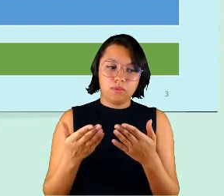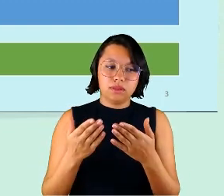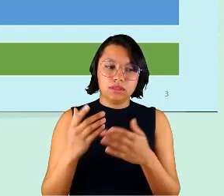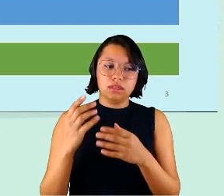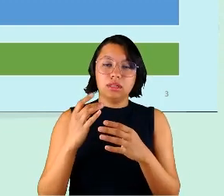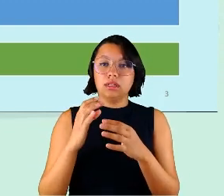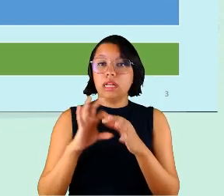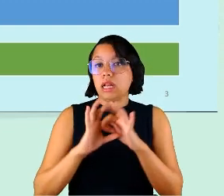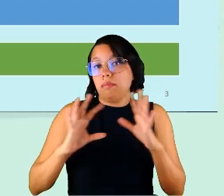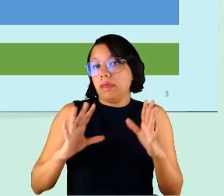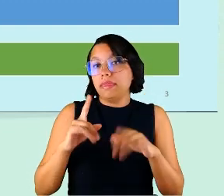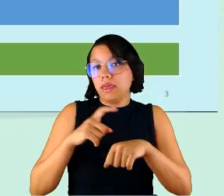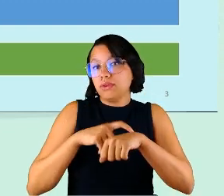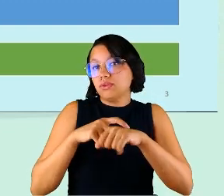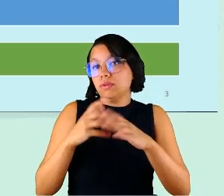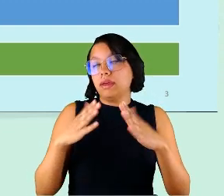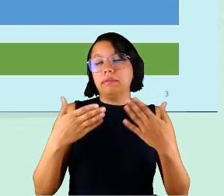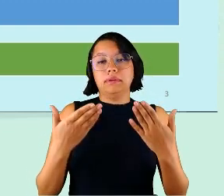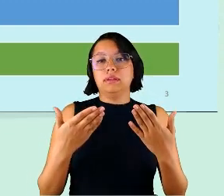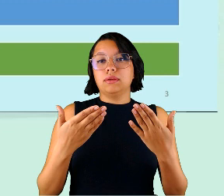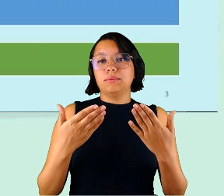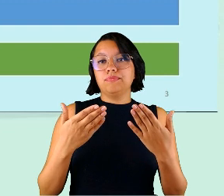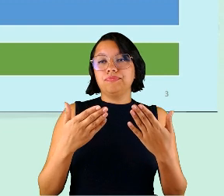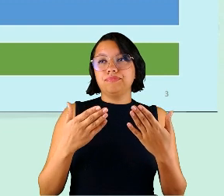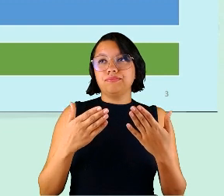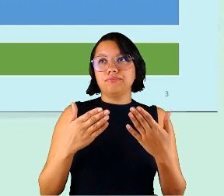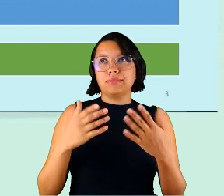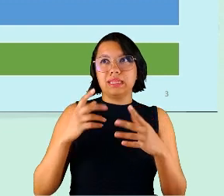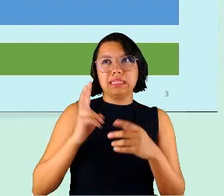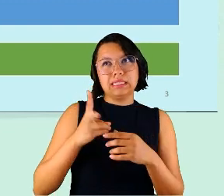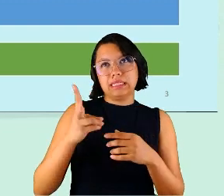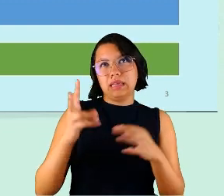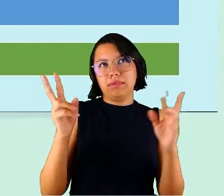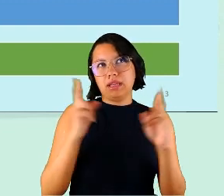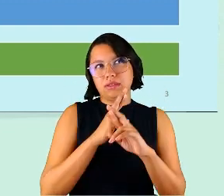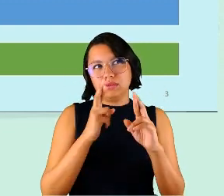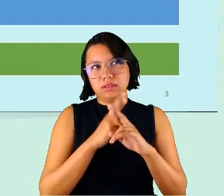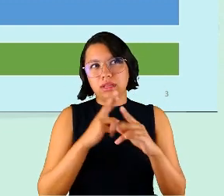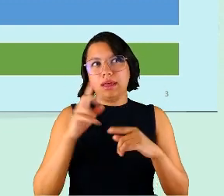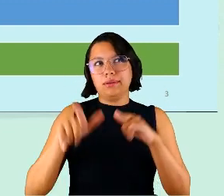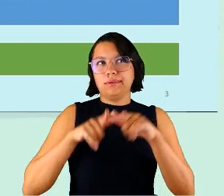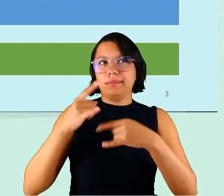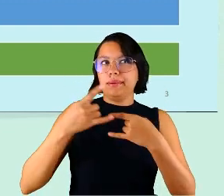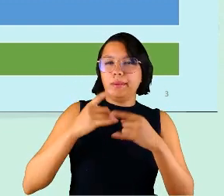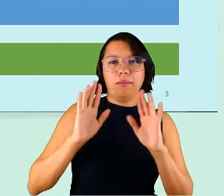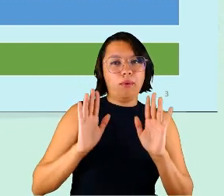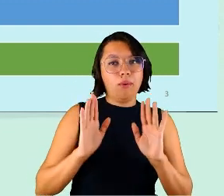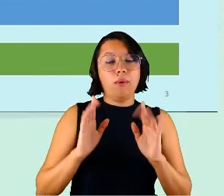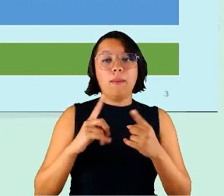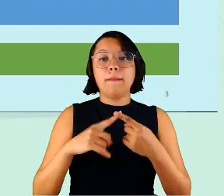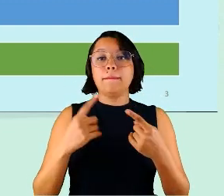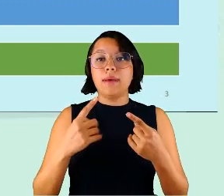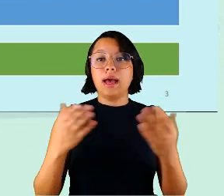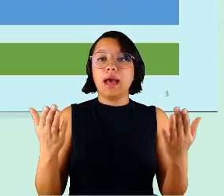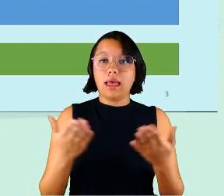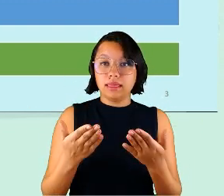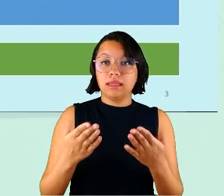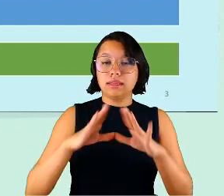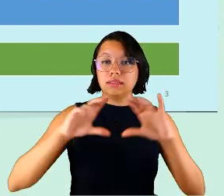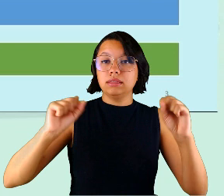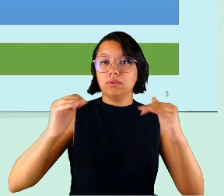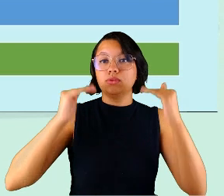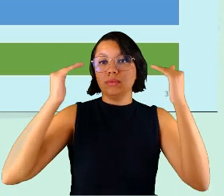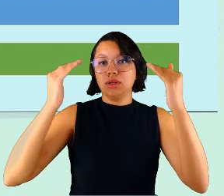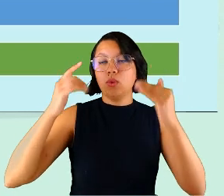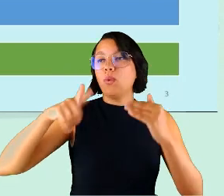de horários. Então, que nem sempre, está associado ao trabalho remoto, tá, mas nesse caso, nesse tribunal superior e